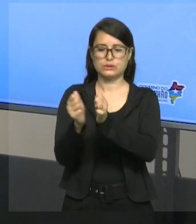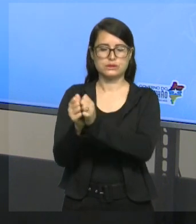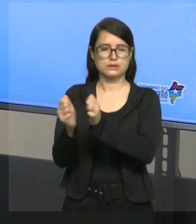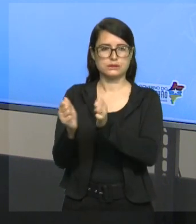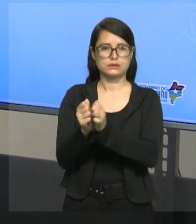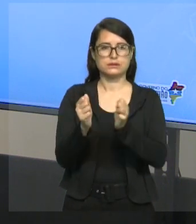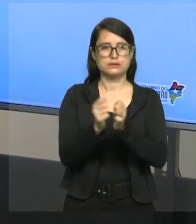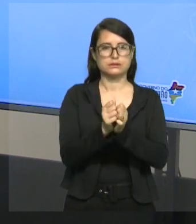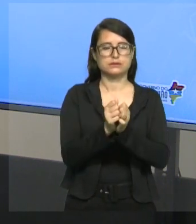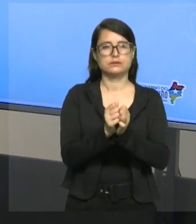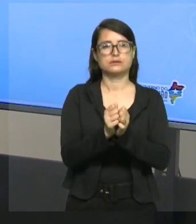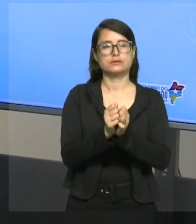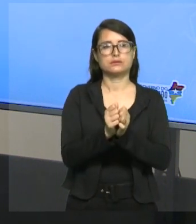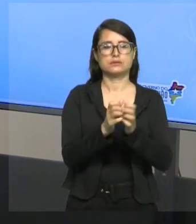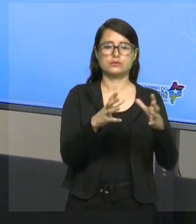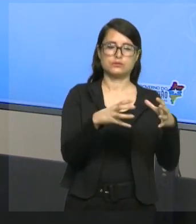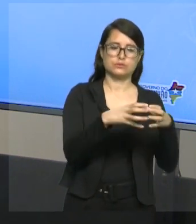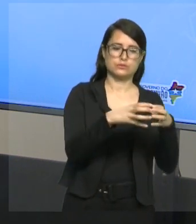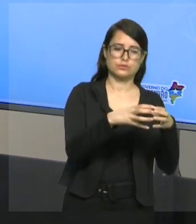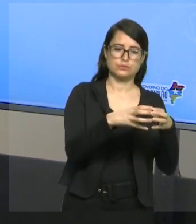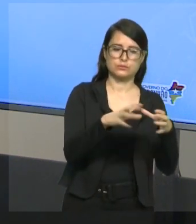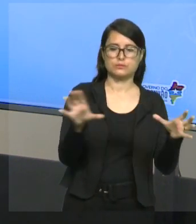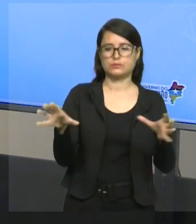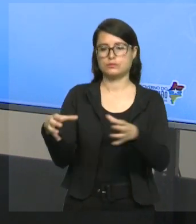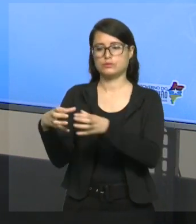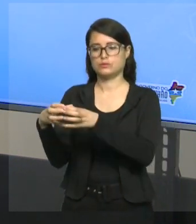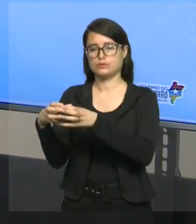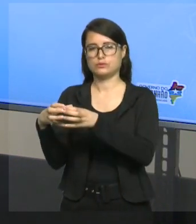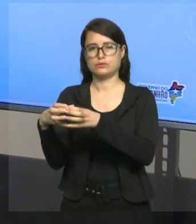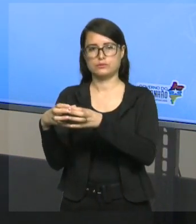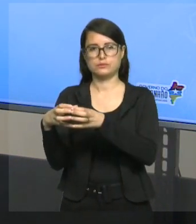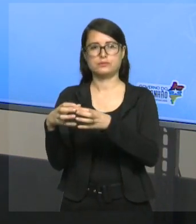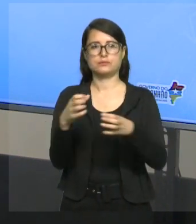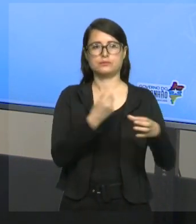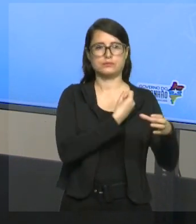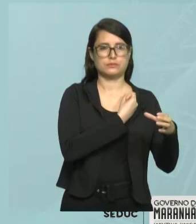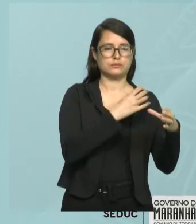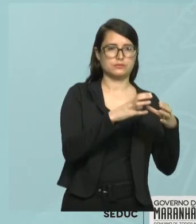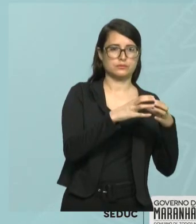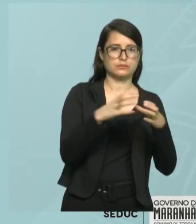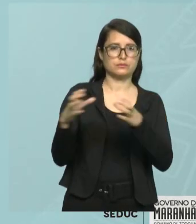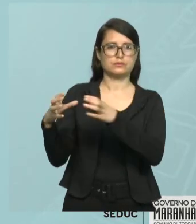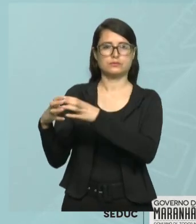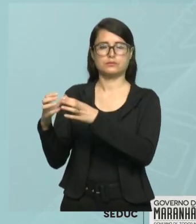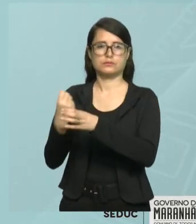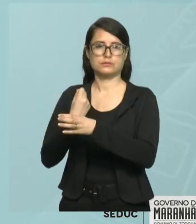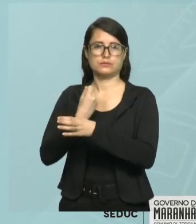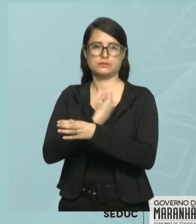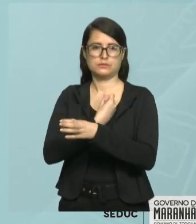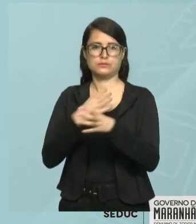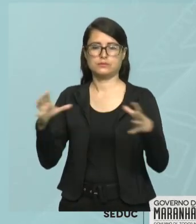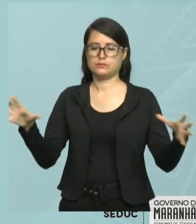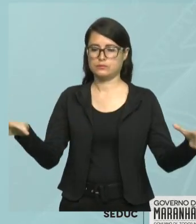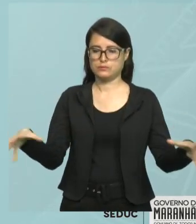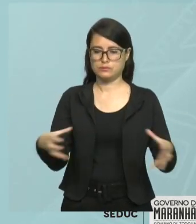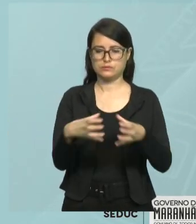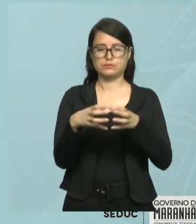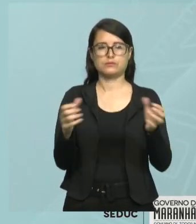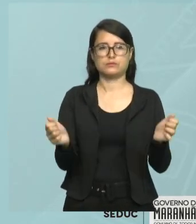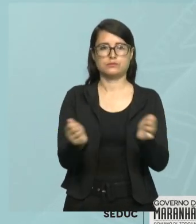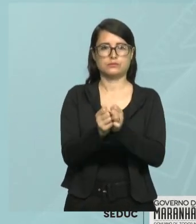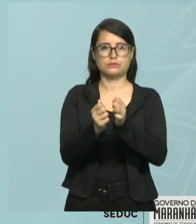os elementos de dois conjuntos. Então, olha só, sejam os conjuntos A, formados pelos elementos